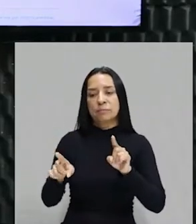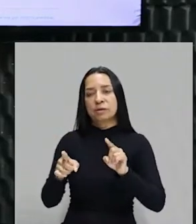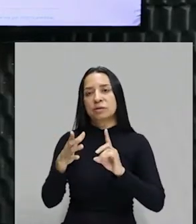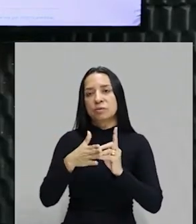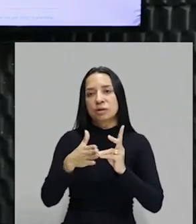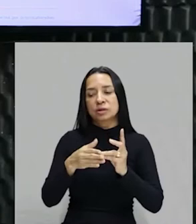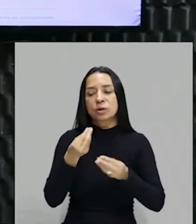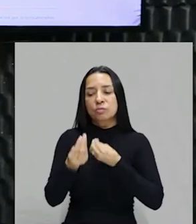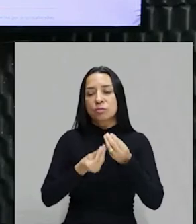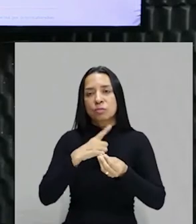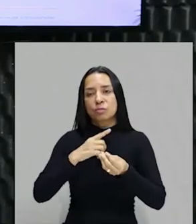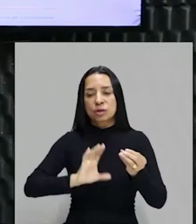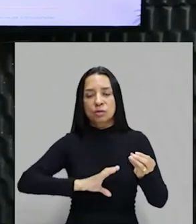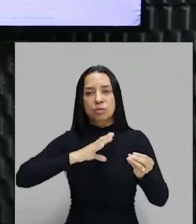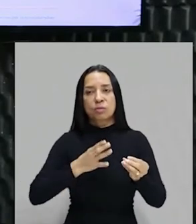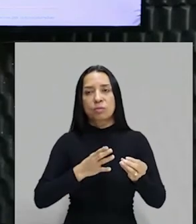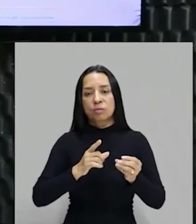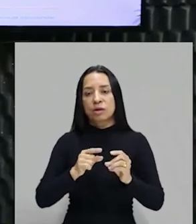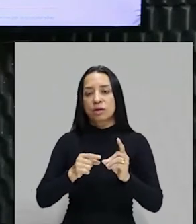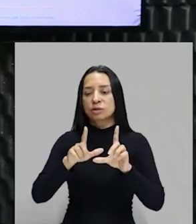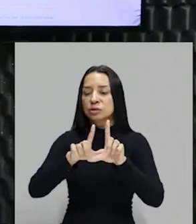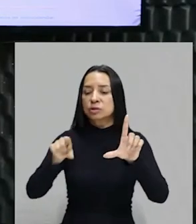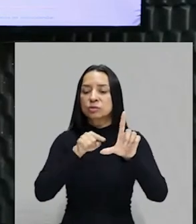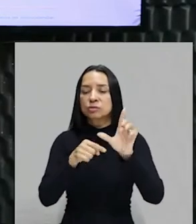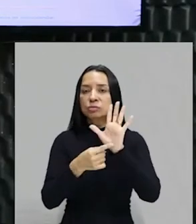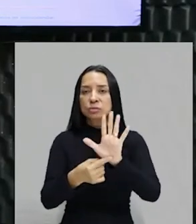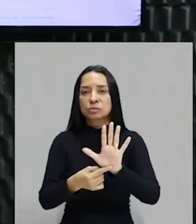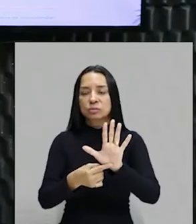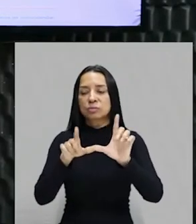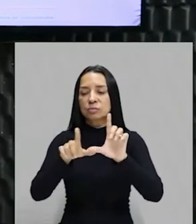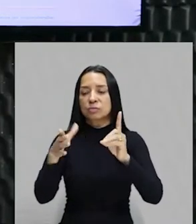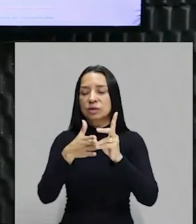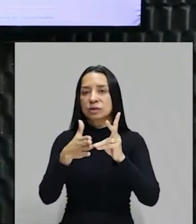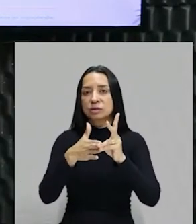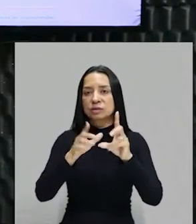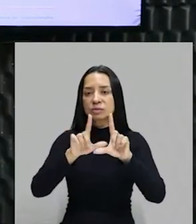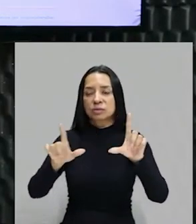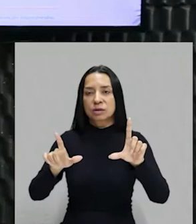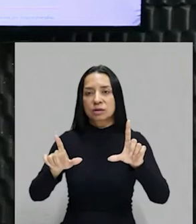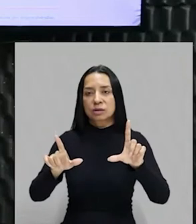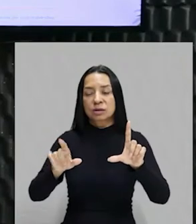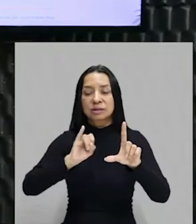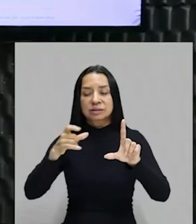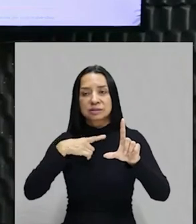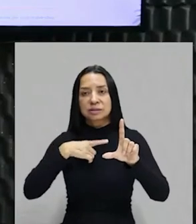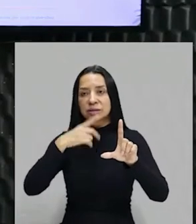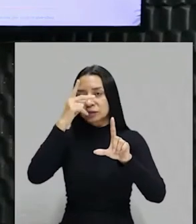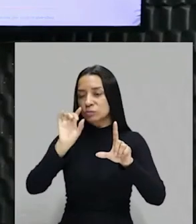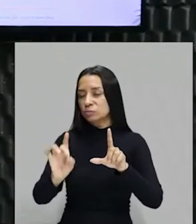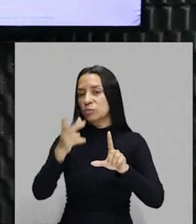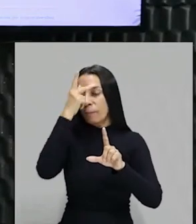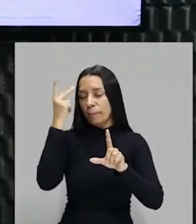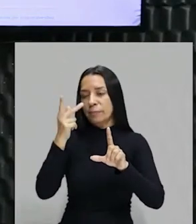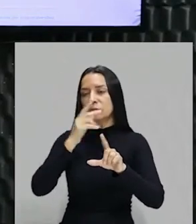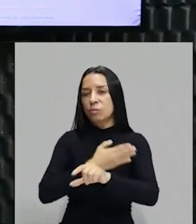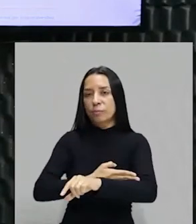Como é que você tem coragem de botar uma índia num quadro, que vai para uma instituição onde só tem gente branca para olhar e rica? Vocês estão entendendo o que é que é a